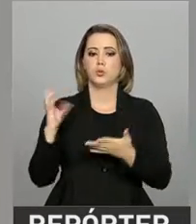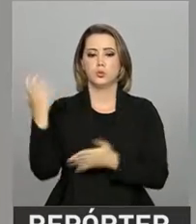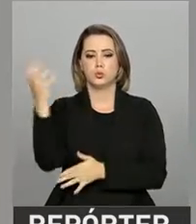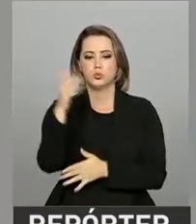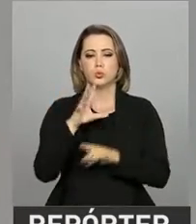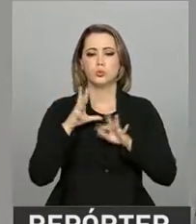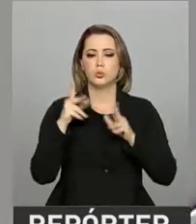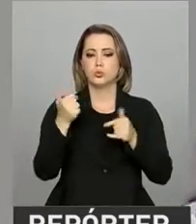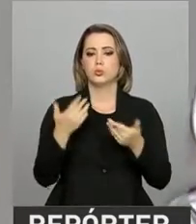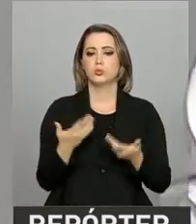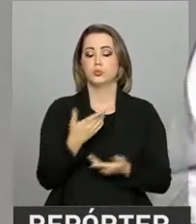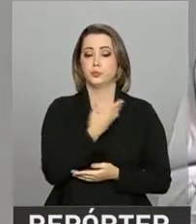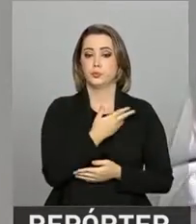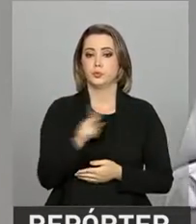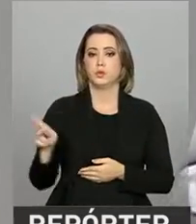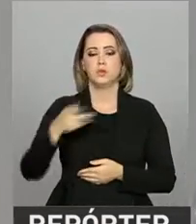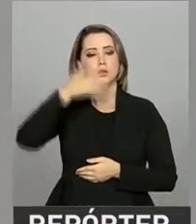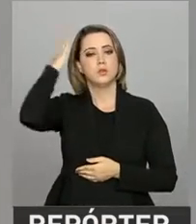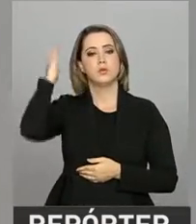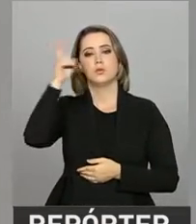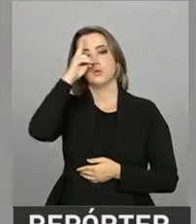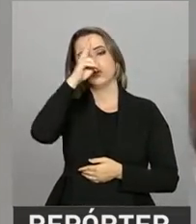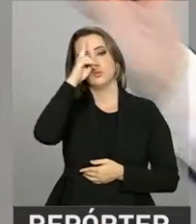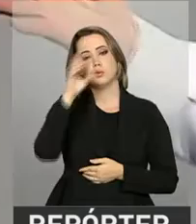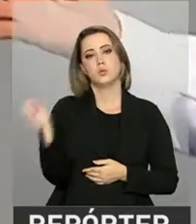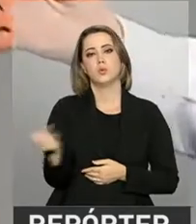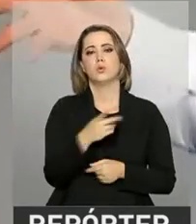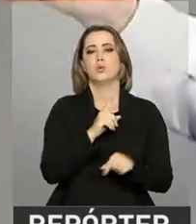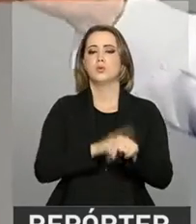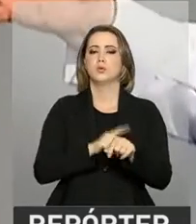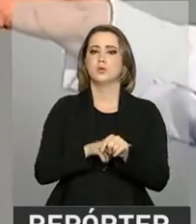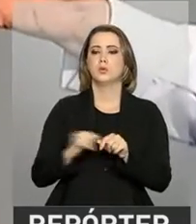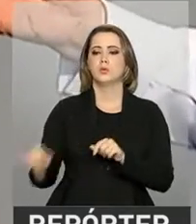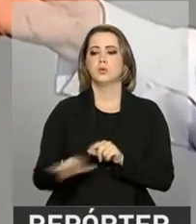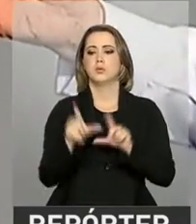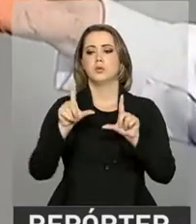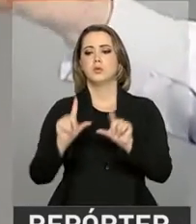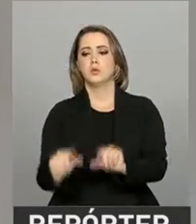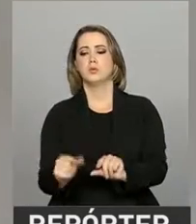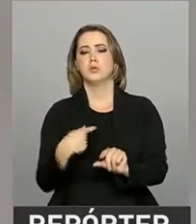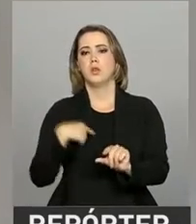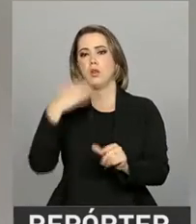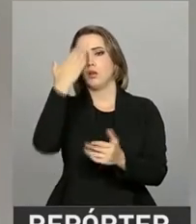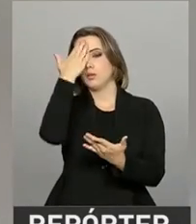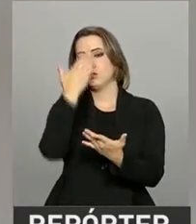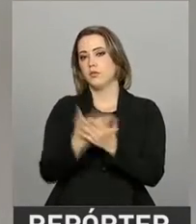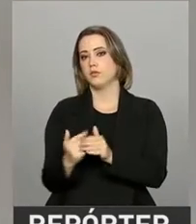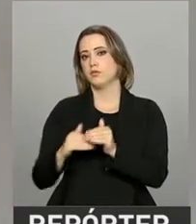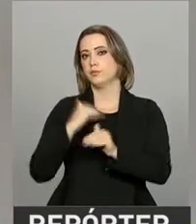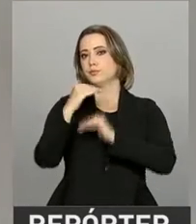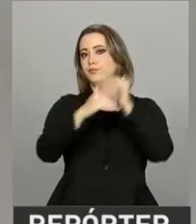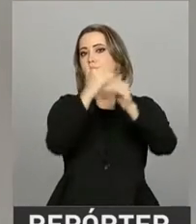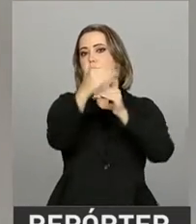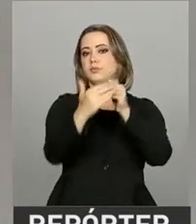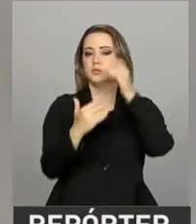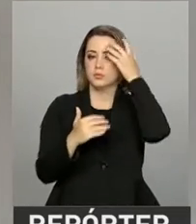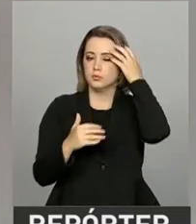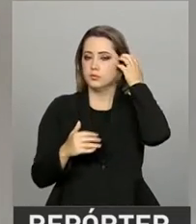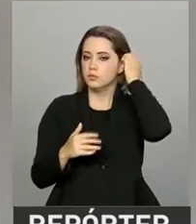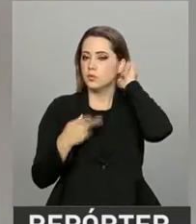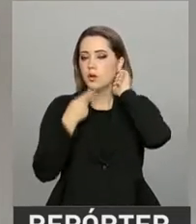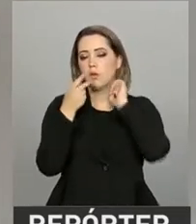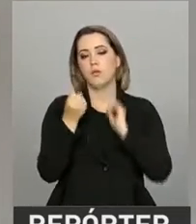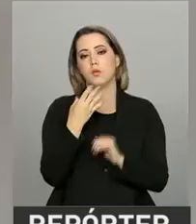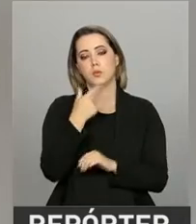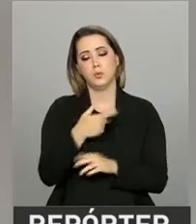Michel Temer lembrou que o país vive um novo momento com a inflação baixa e aumento da confiança internacional e citou o sucesso alcançado